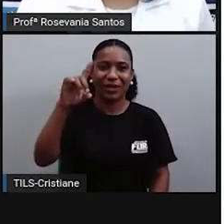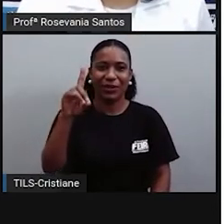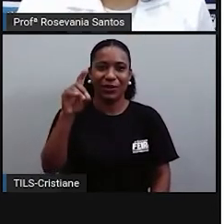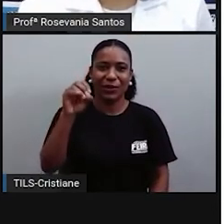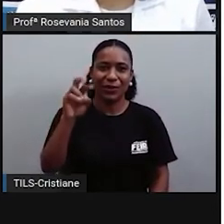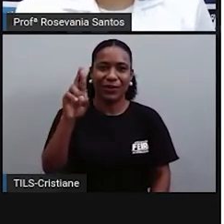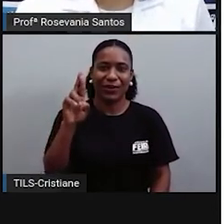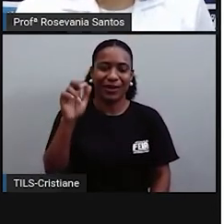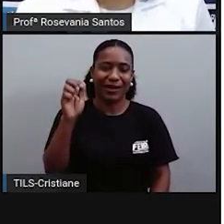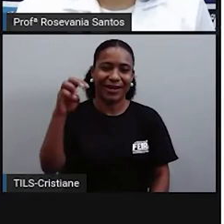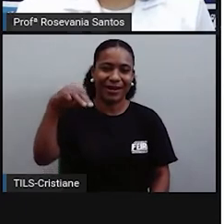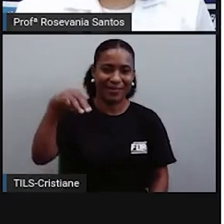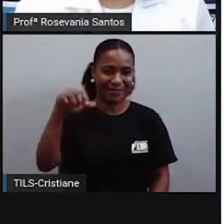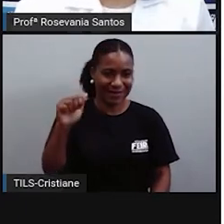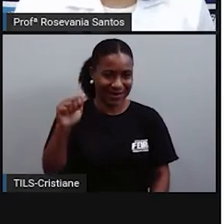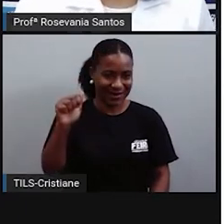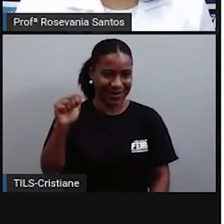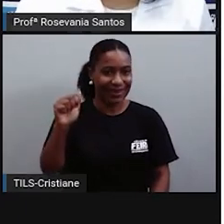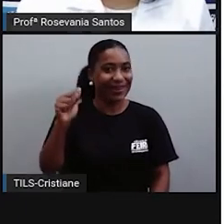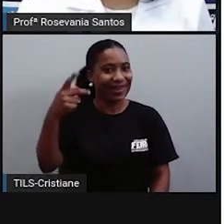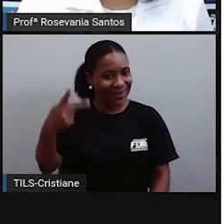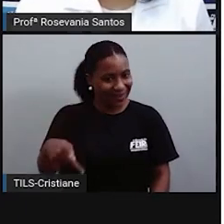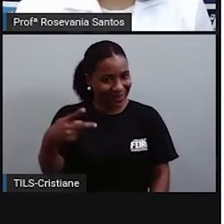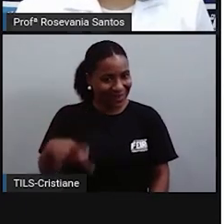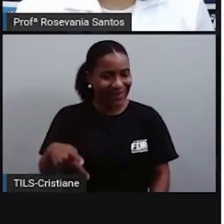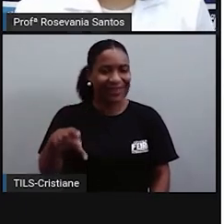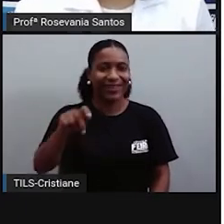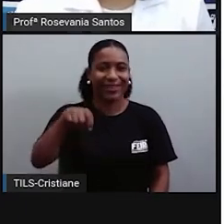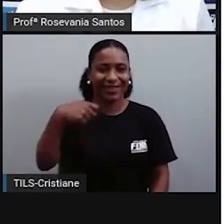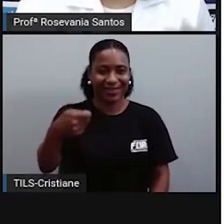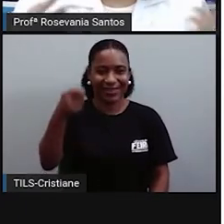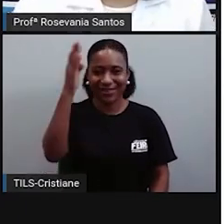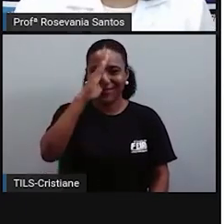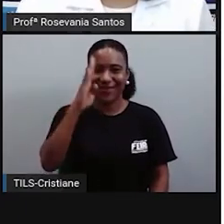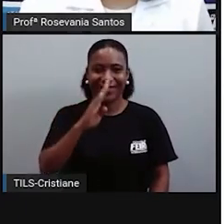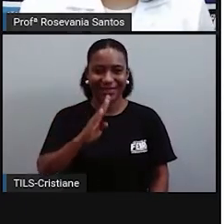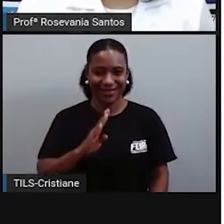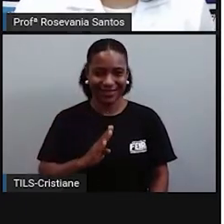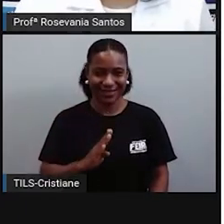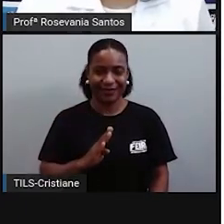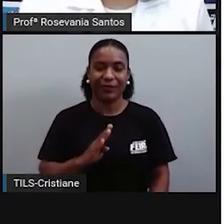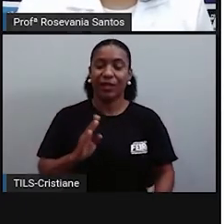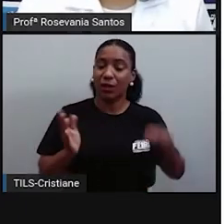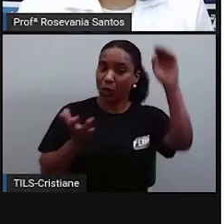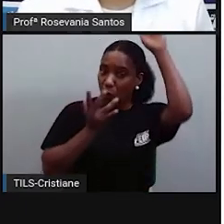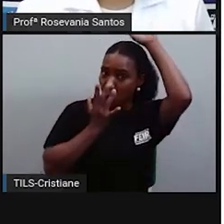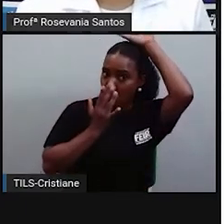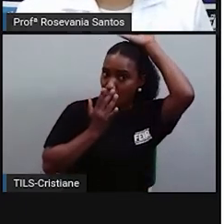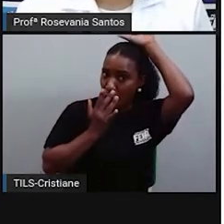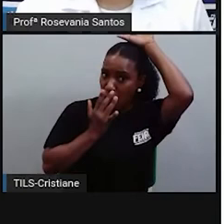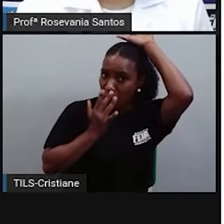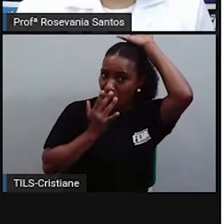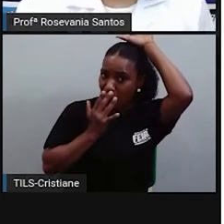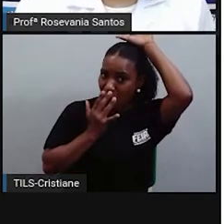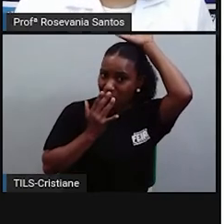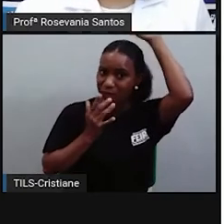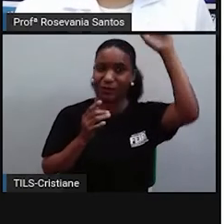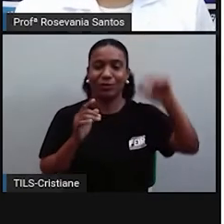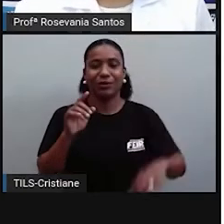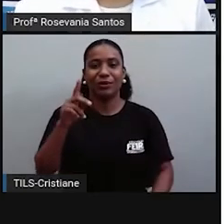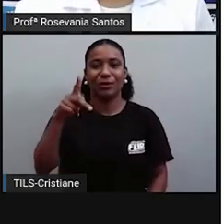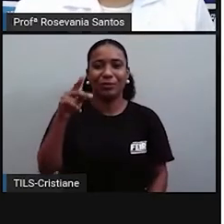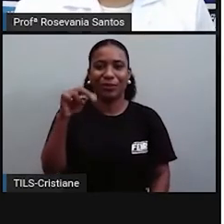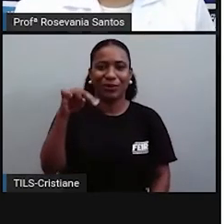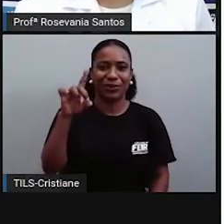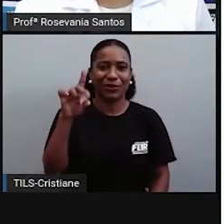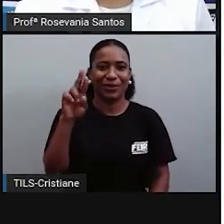Então, a terra de Pindorama, né, se alguns lindos chamavam de Brasil, os lindos chamavam a terra de Pindorama. Aí,